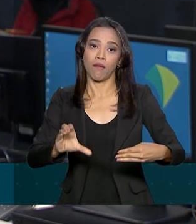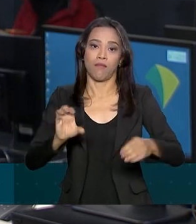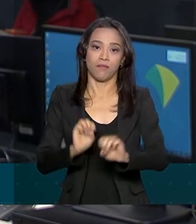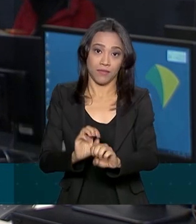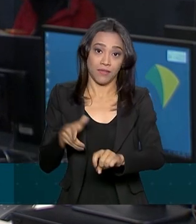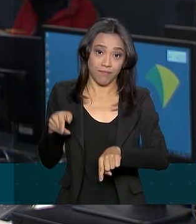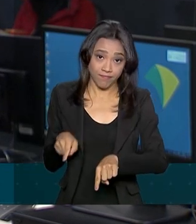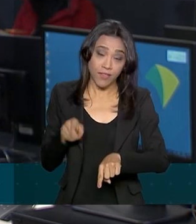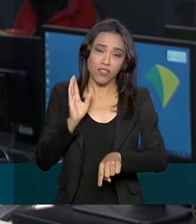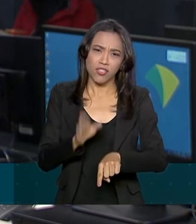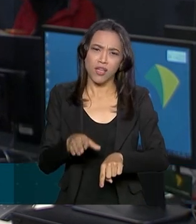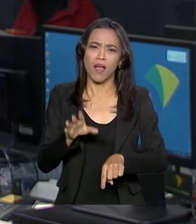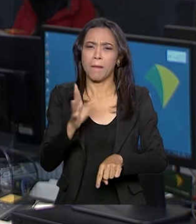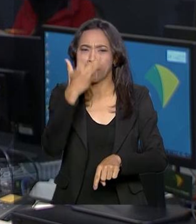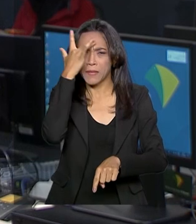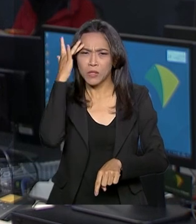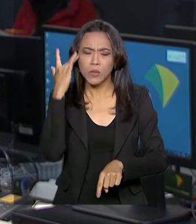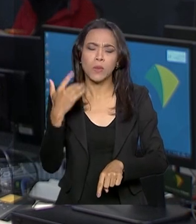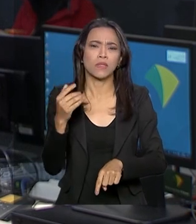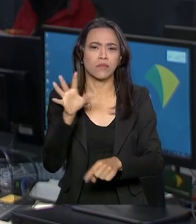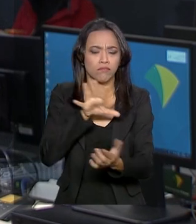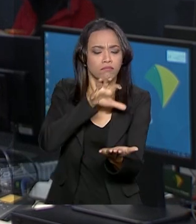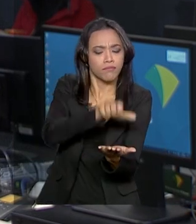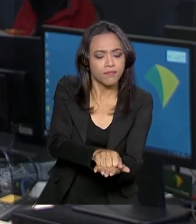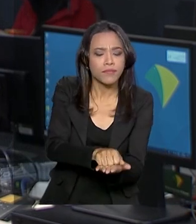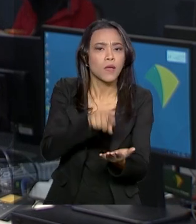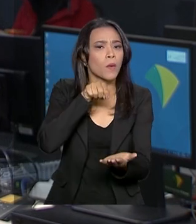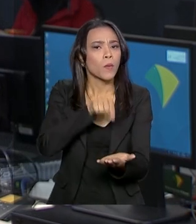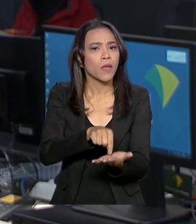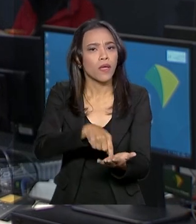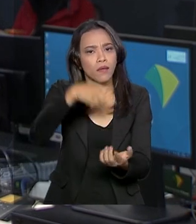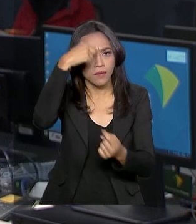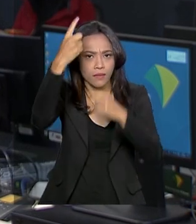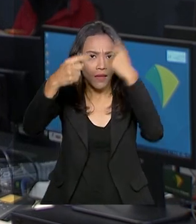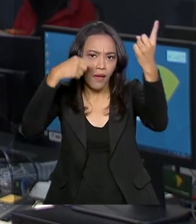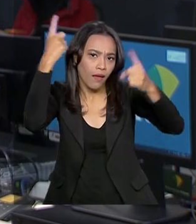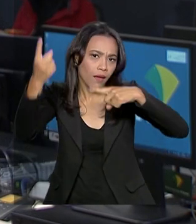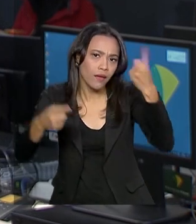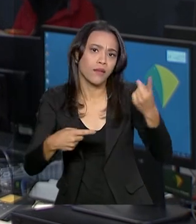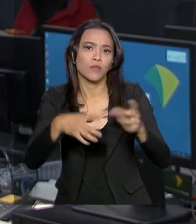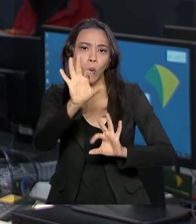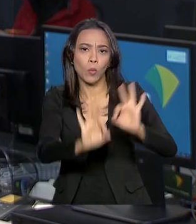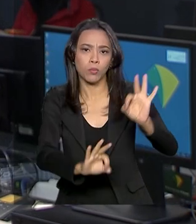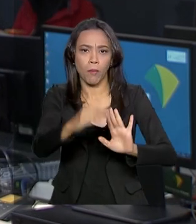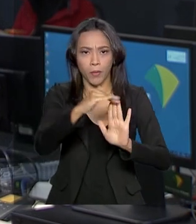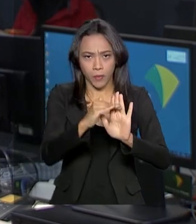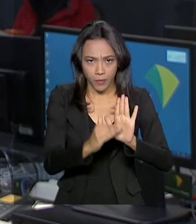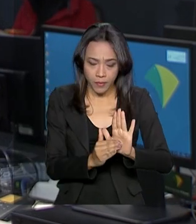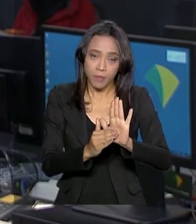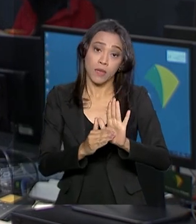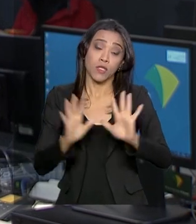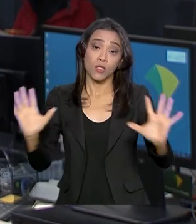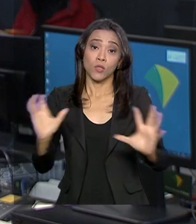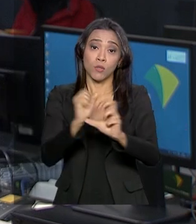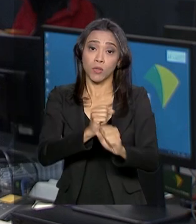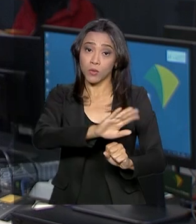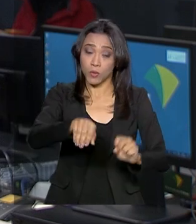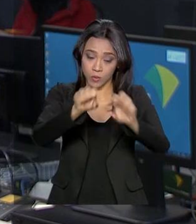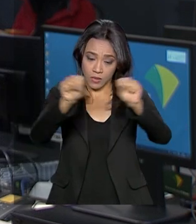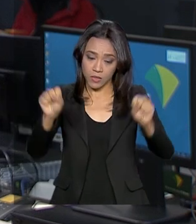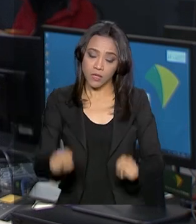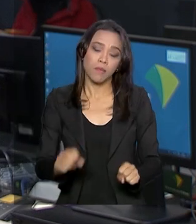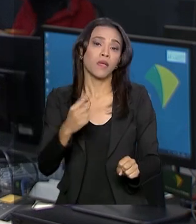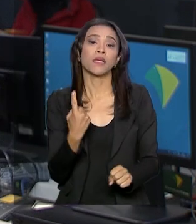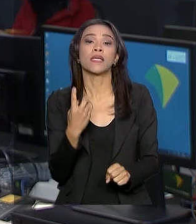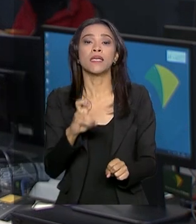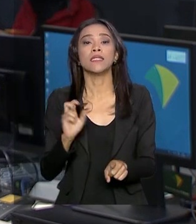pessoas já foram cadastradas para contribuir com ideias para o Futurice. Desse total, o sistema registrou 15